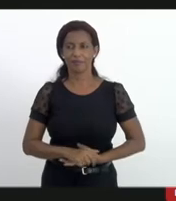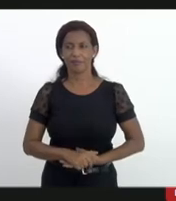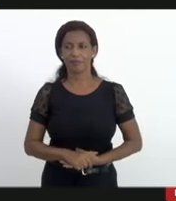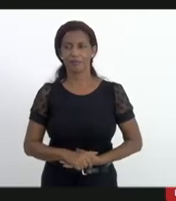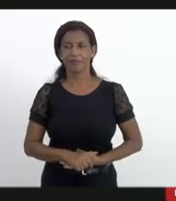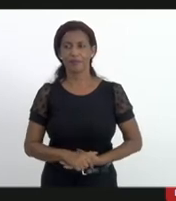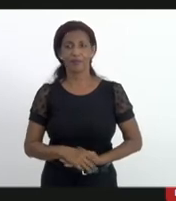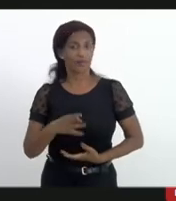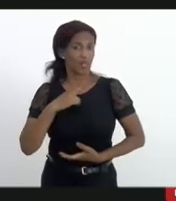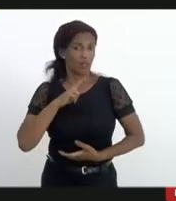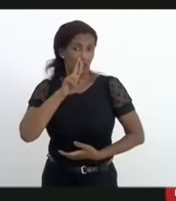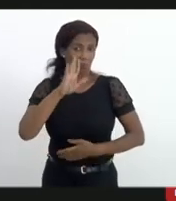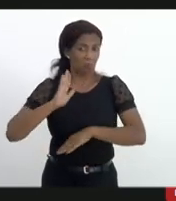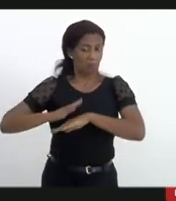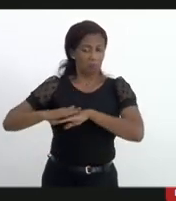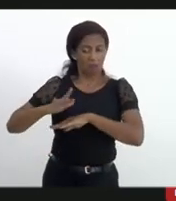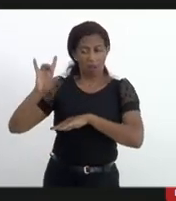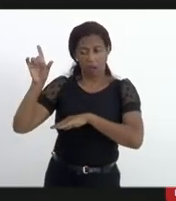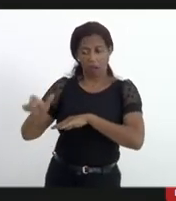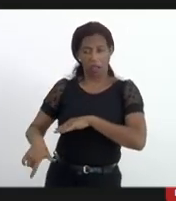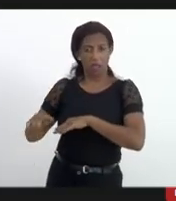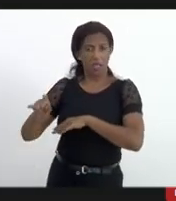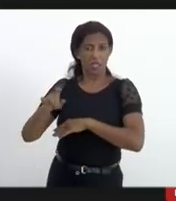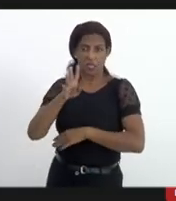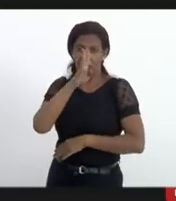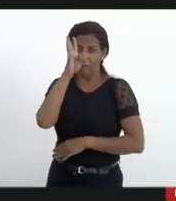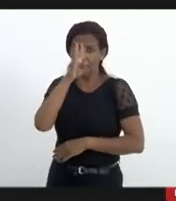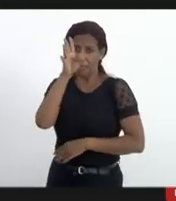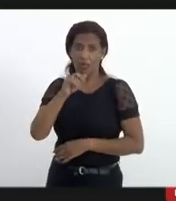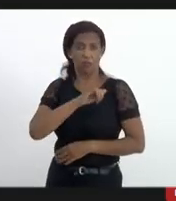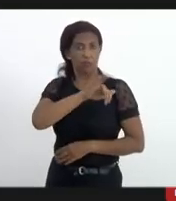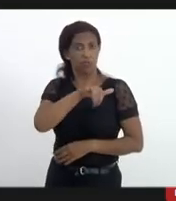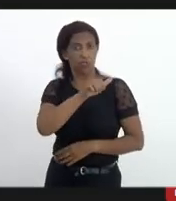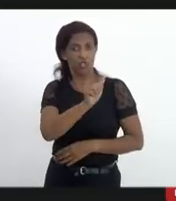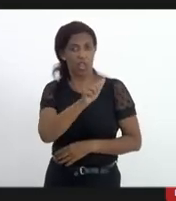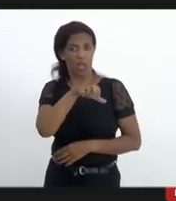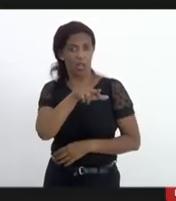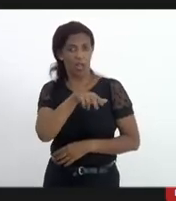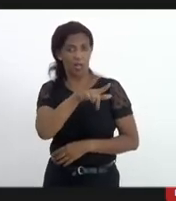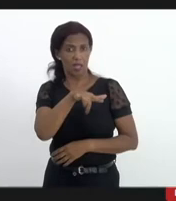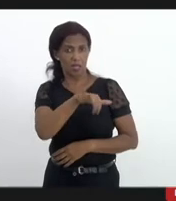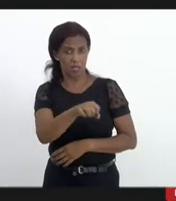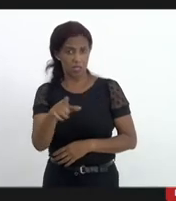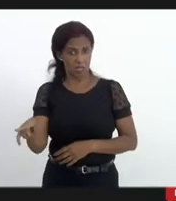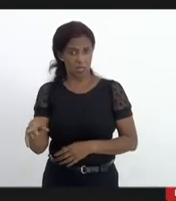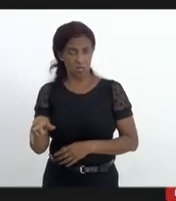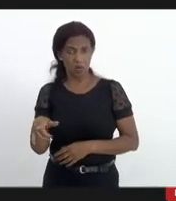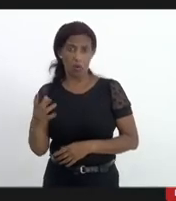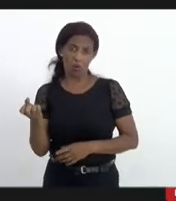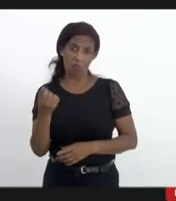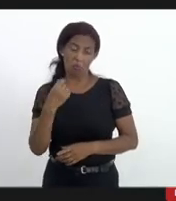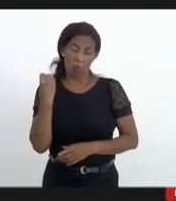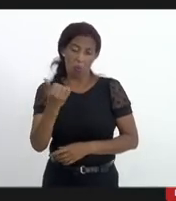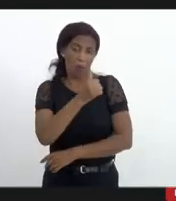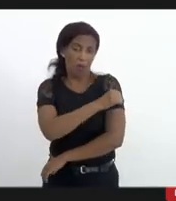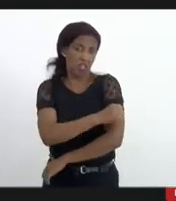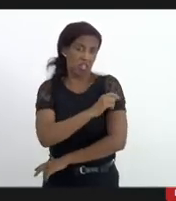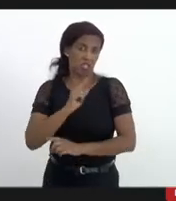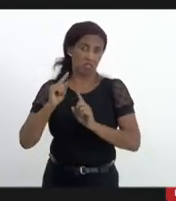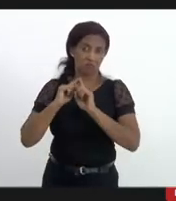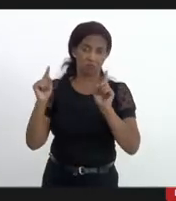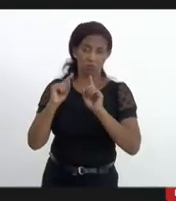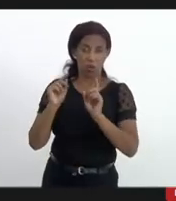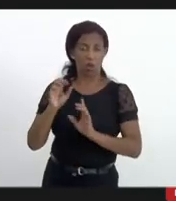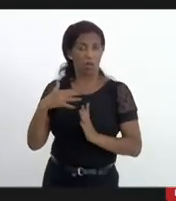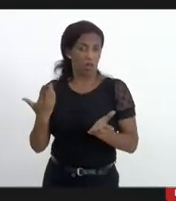ele vai responder individualmente se houve excesso nessa ação do Jacarezinho como a Regiane quis questionar o doutor Rodrigo o